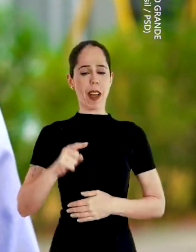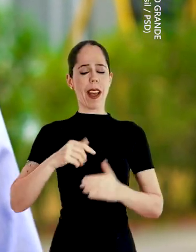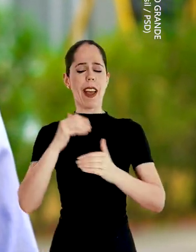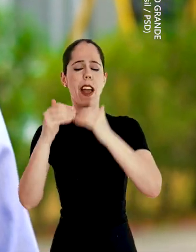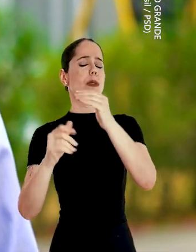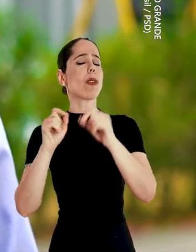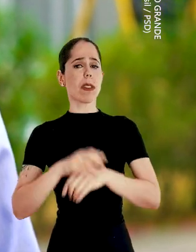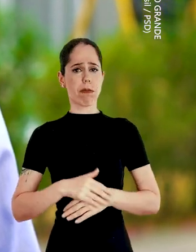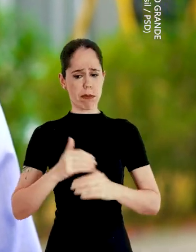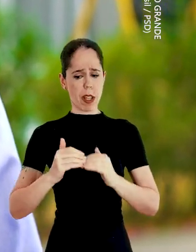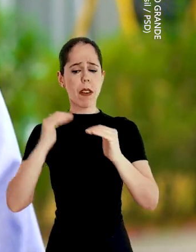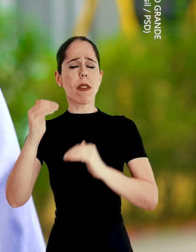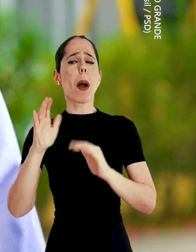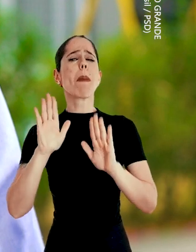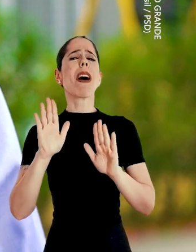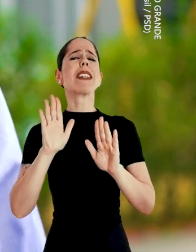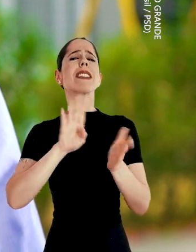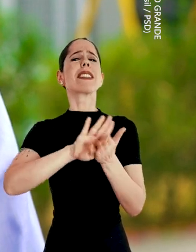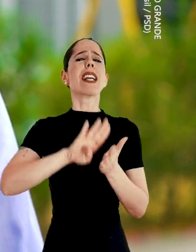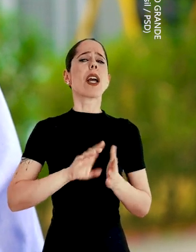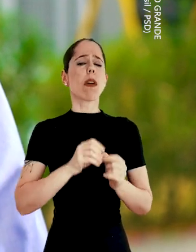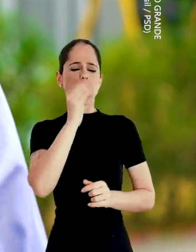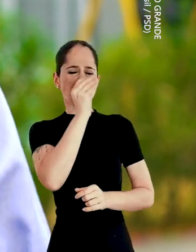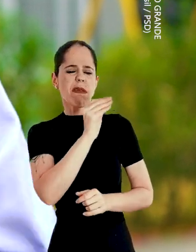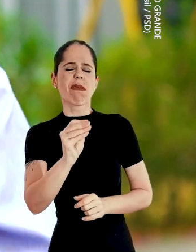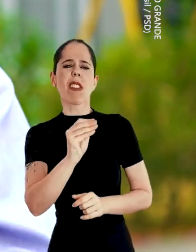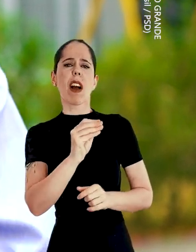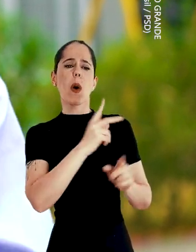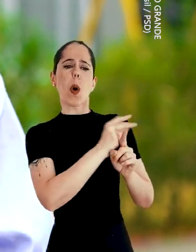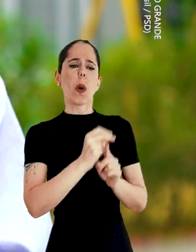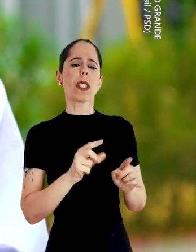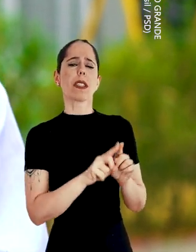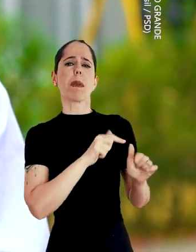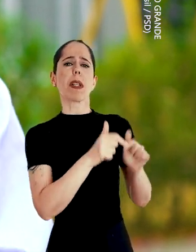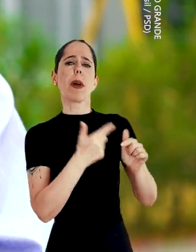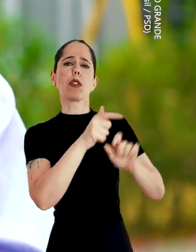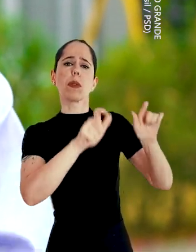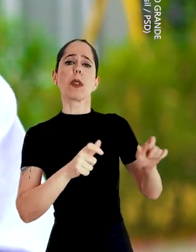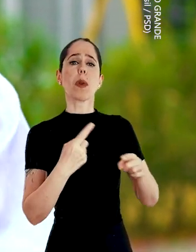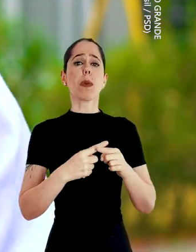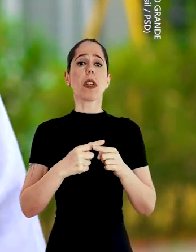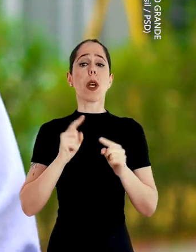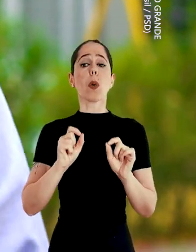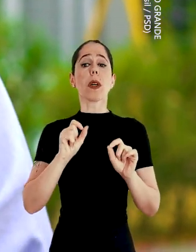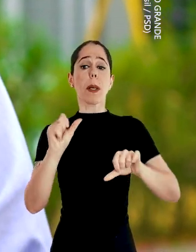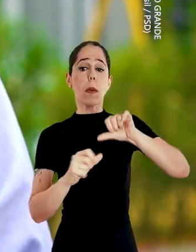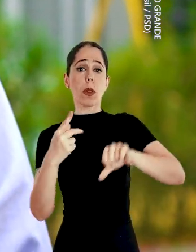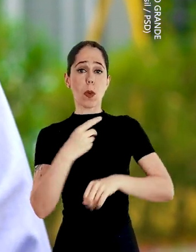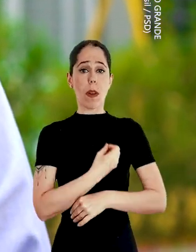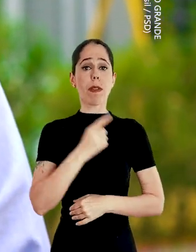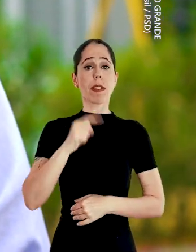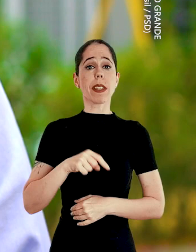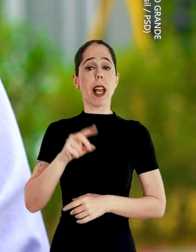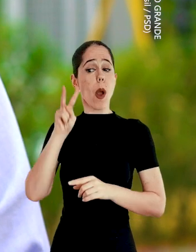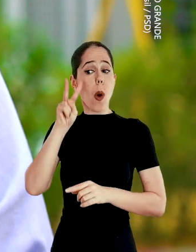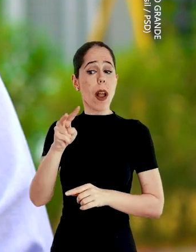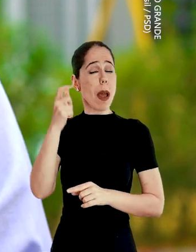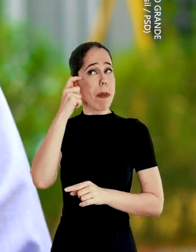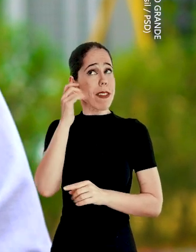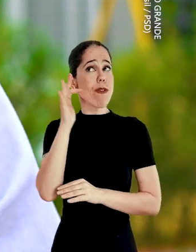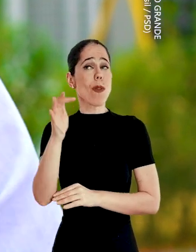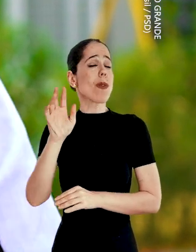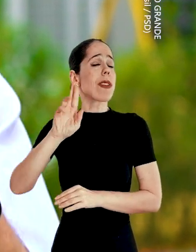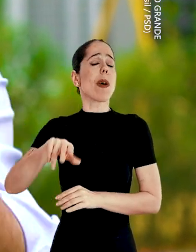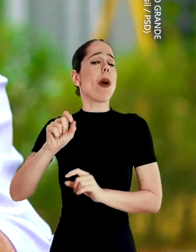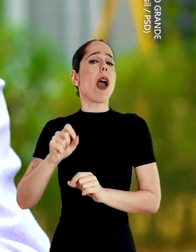é diferente É evoluir, avançar Sem desfazer conquistas e o trabalho dos outros Porque o que muda a tua vida